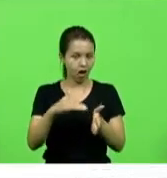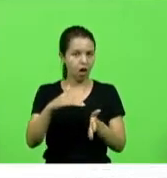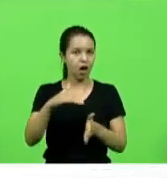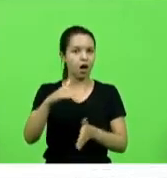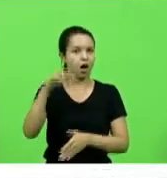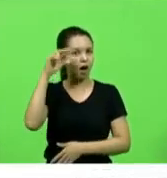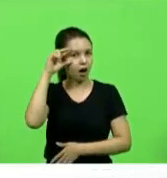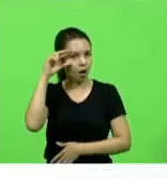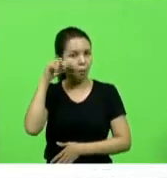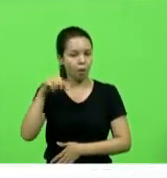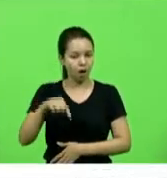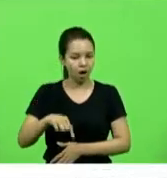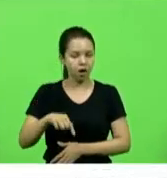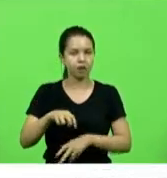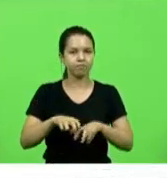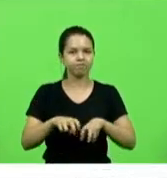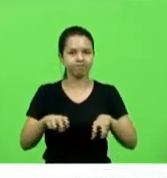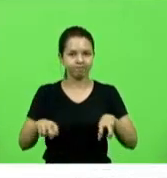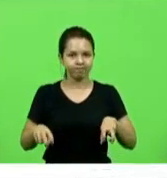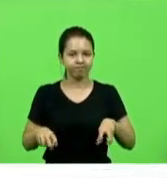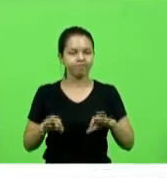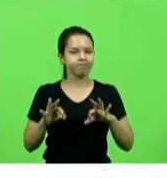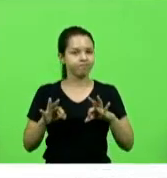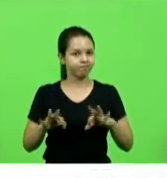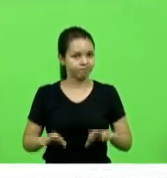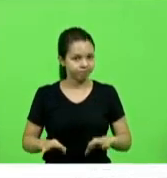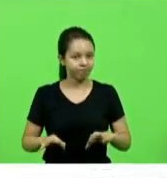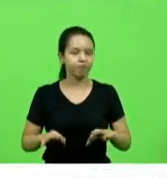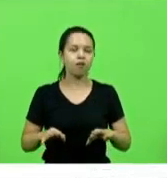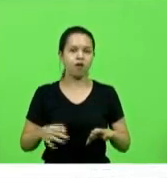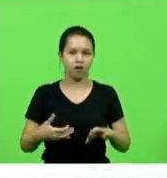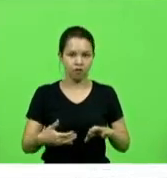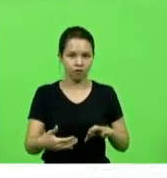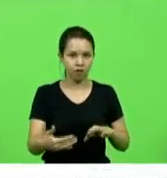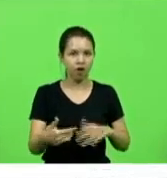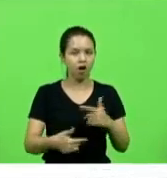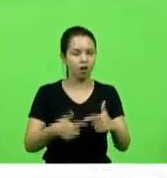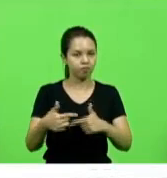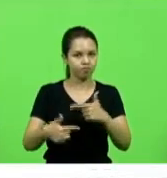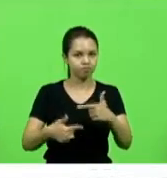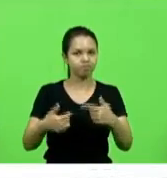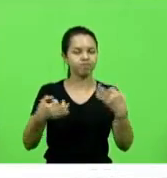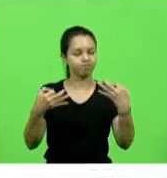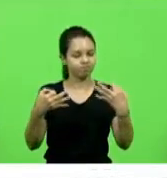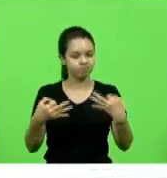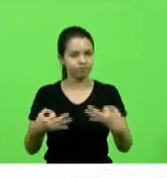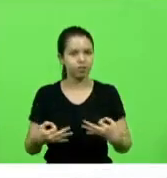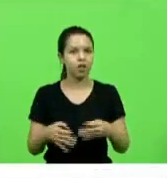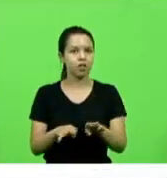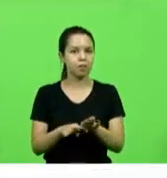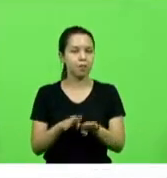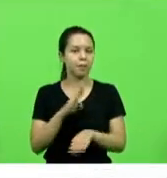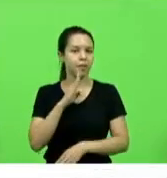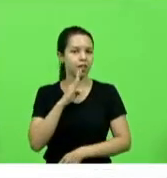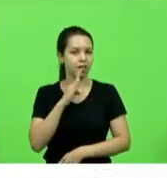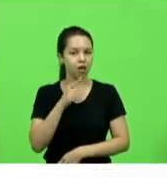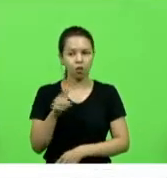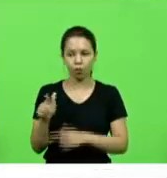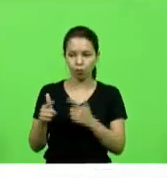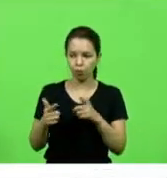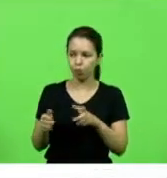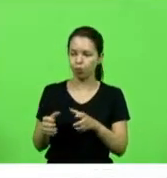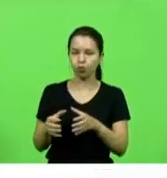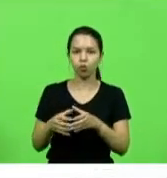presente nessa mesa então com certeza vai fazer e fazer muito bem feito assim como também berlanda e outros componentes da